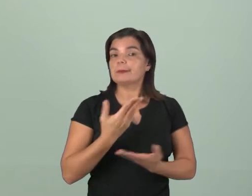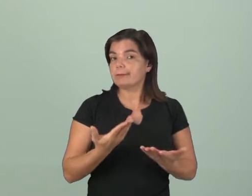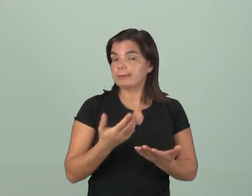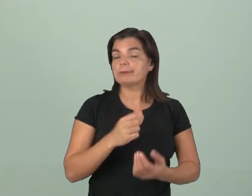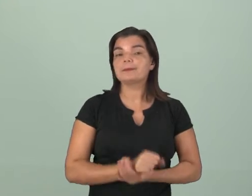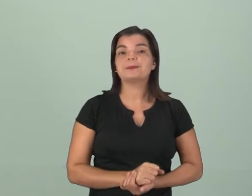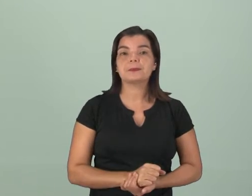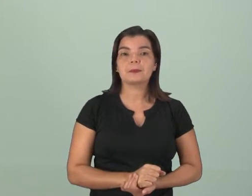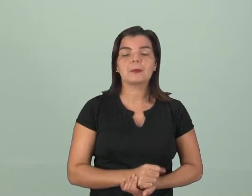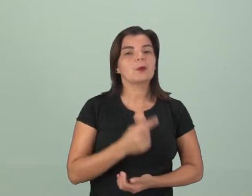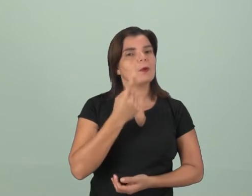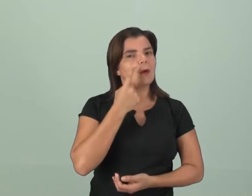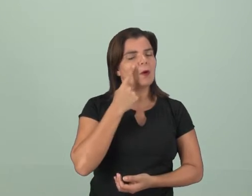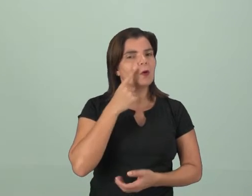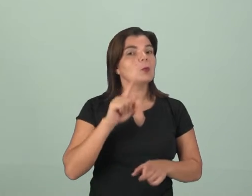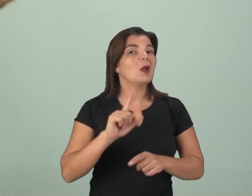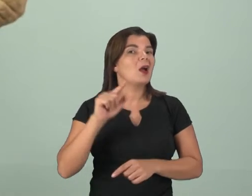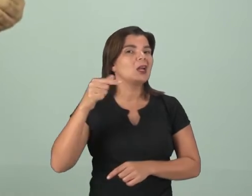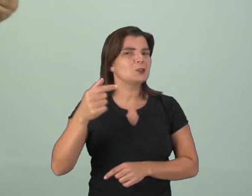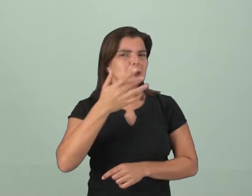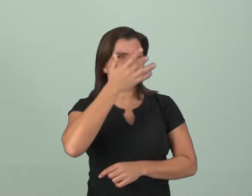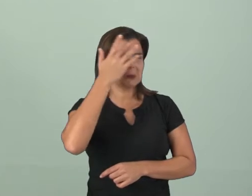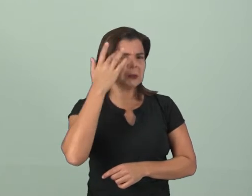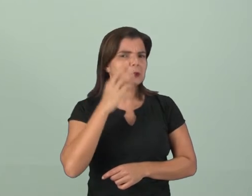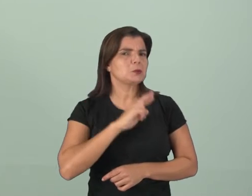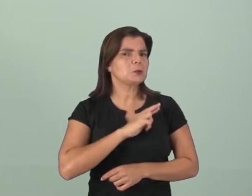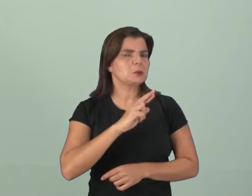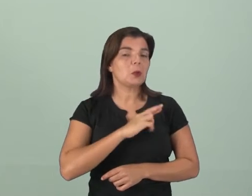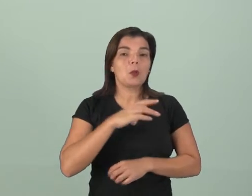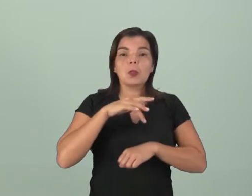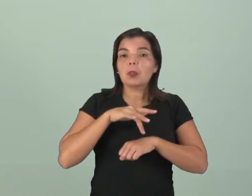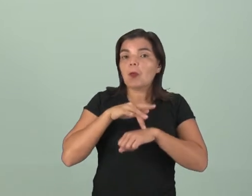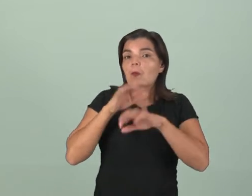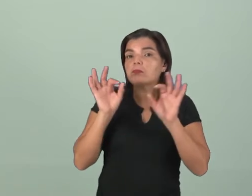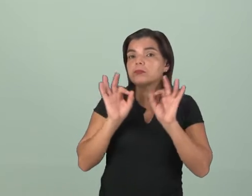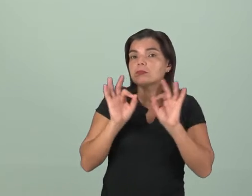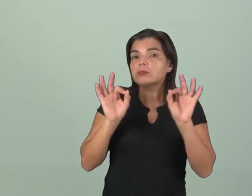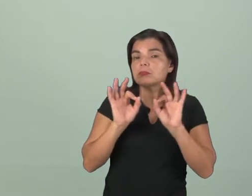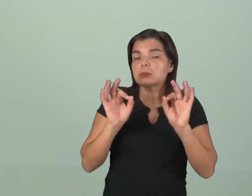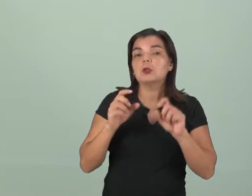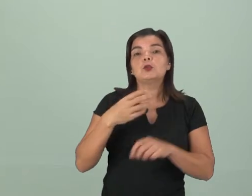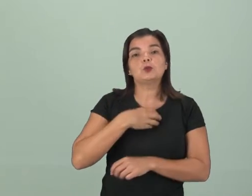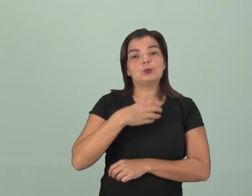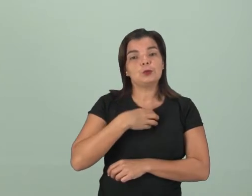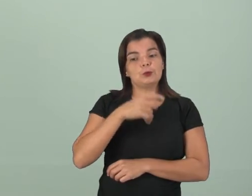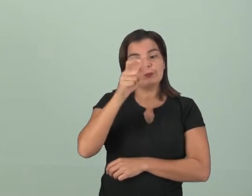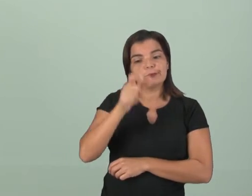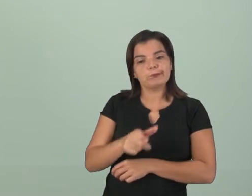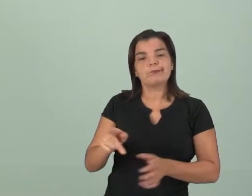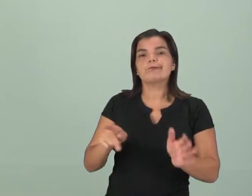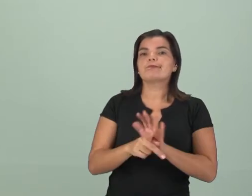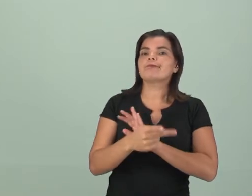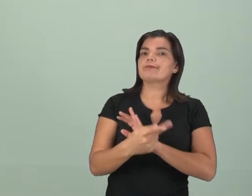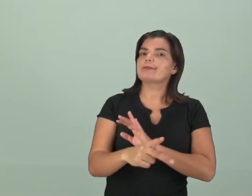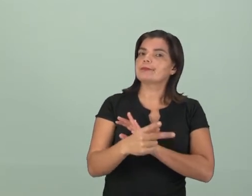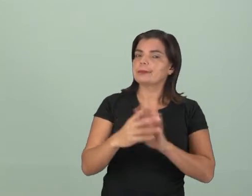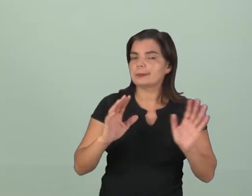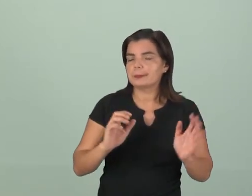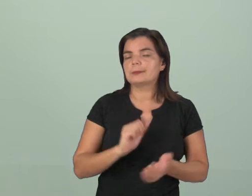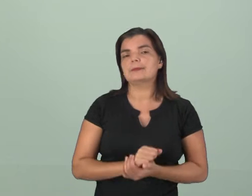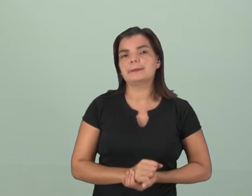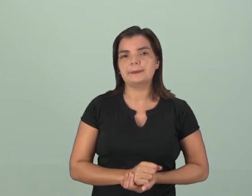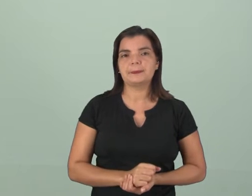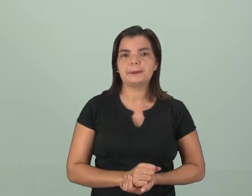menciona aquela religião, olha, as outras pessoas daquela religião não têm culpa nenhuma da atuação errada daquela pessoa